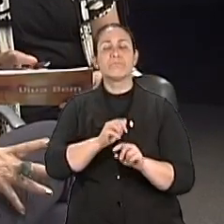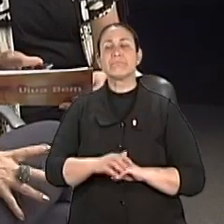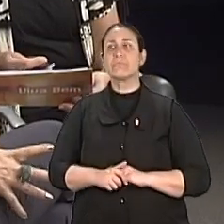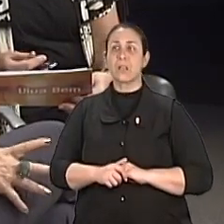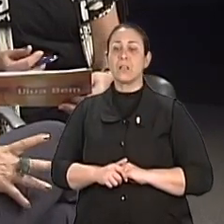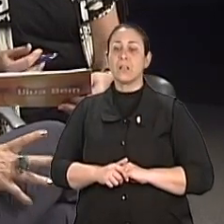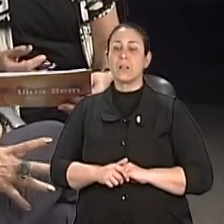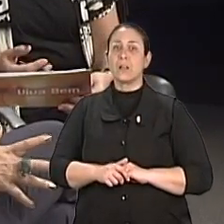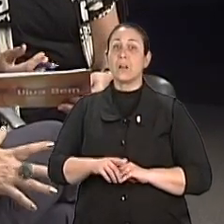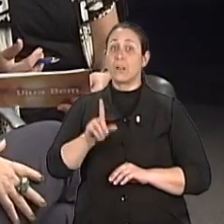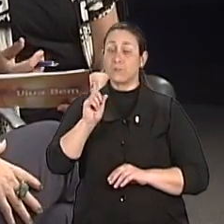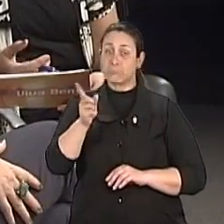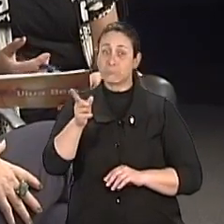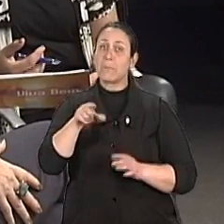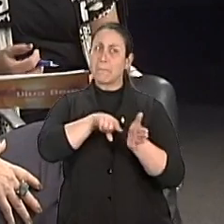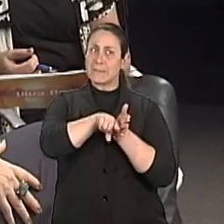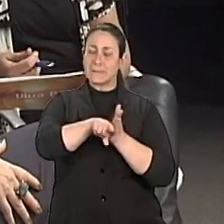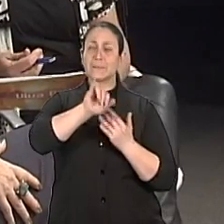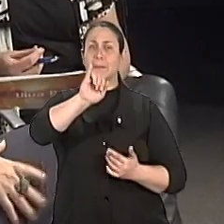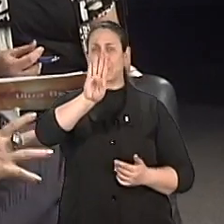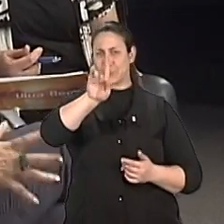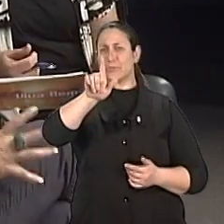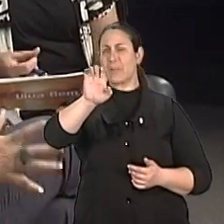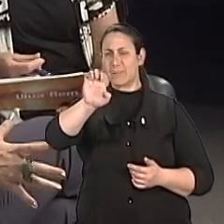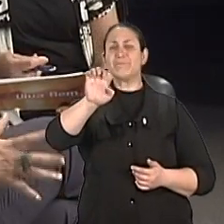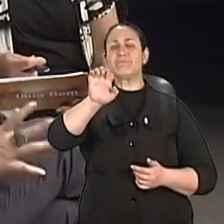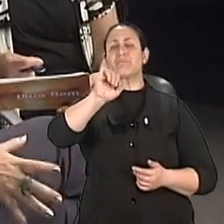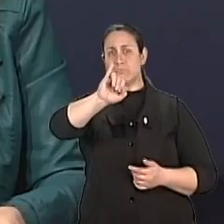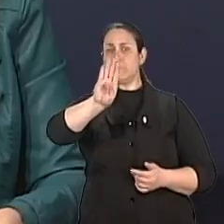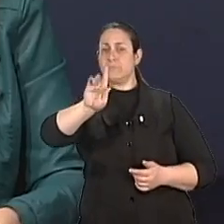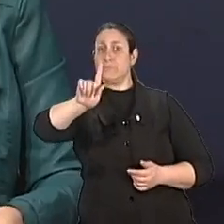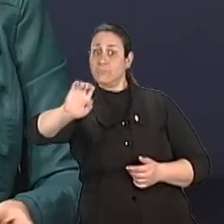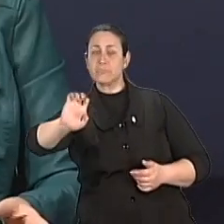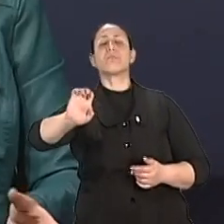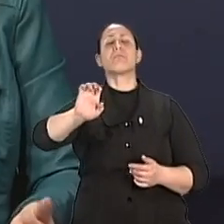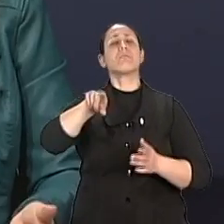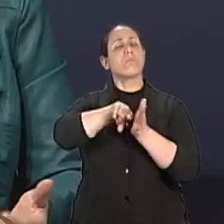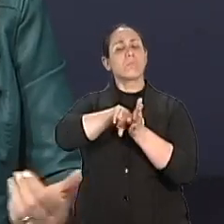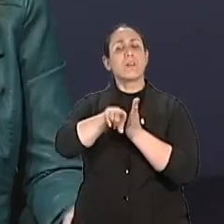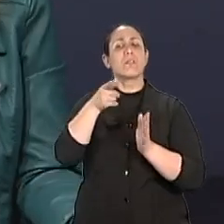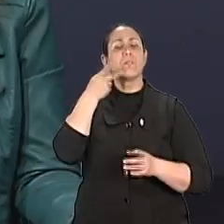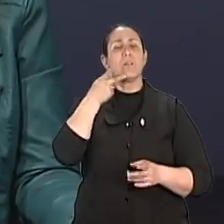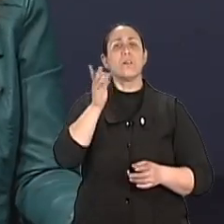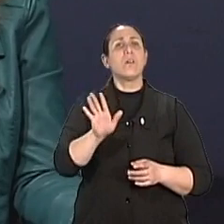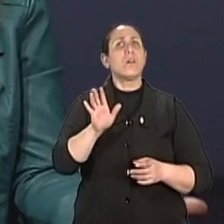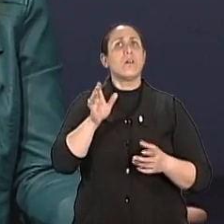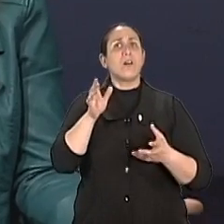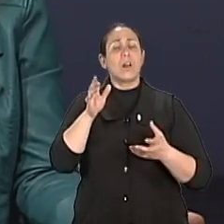alguns estudos, dados do IBGE, numa pesquisa, são pesquisas novas, recentes, mas que de cada